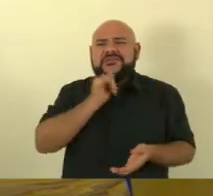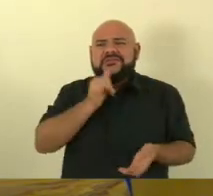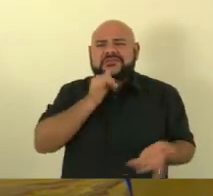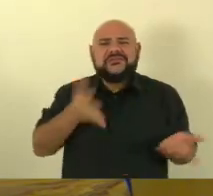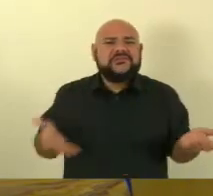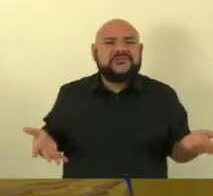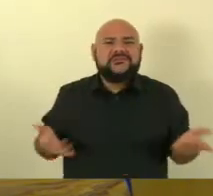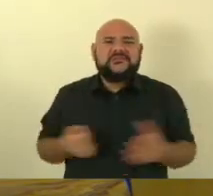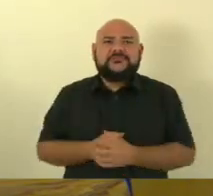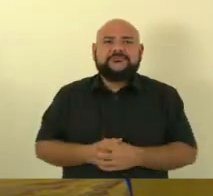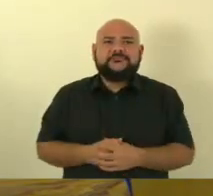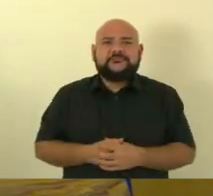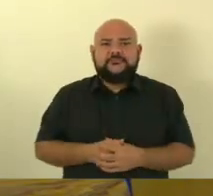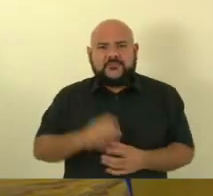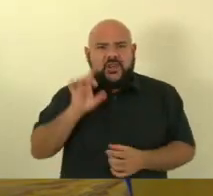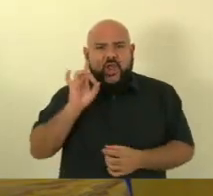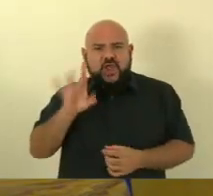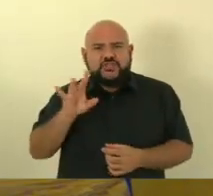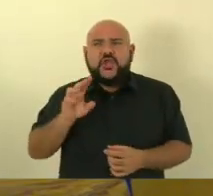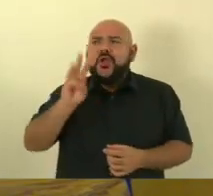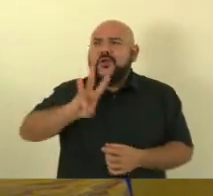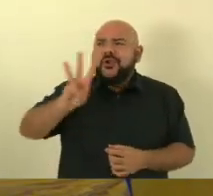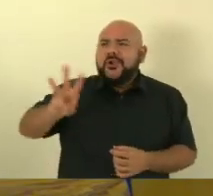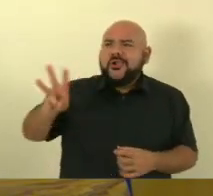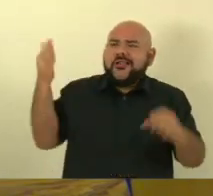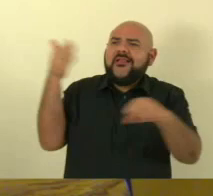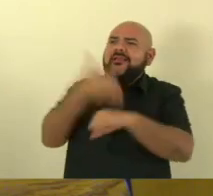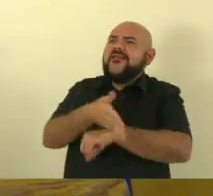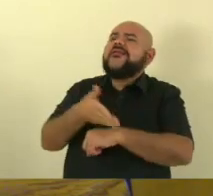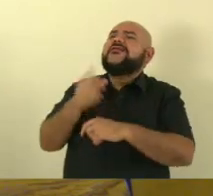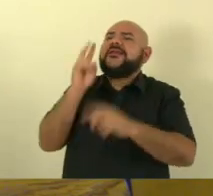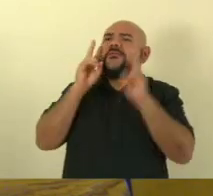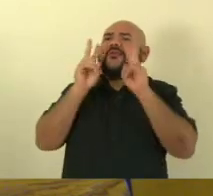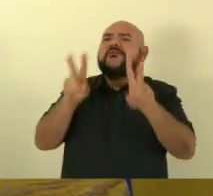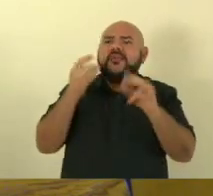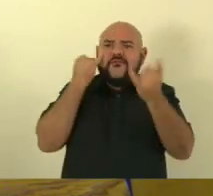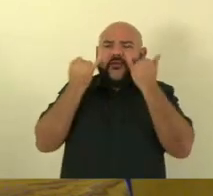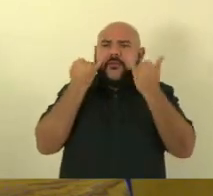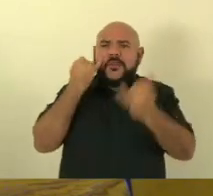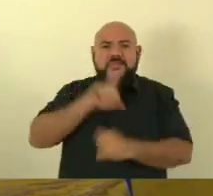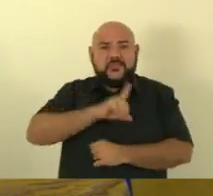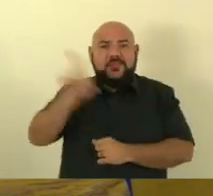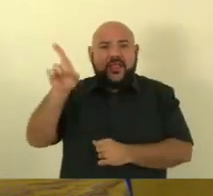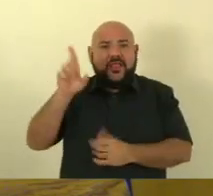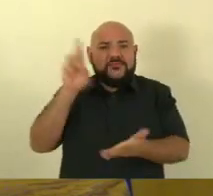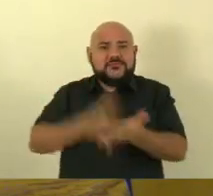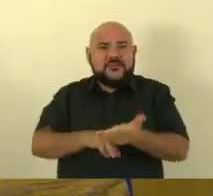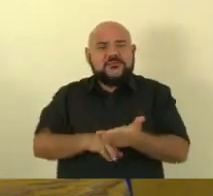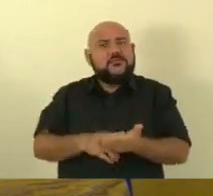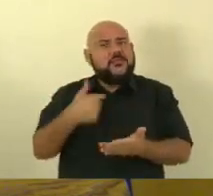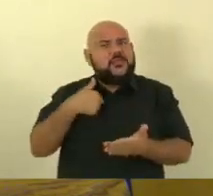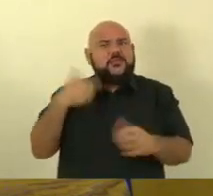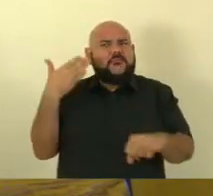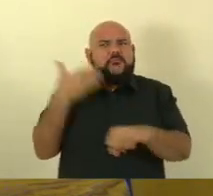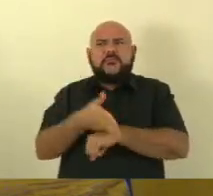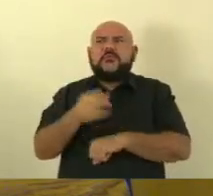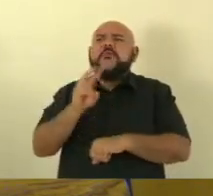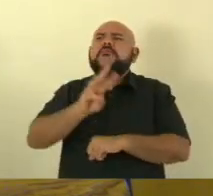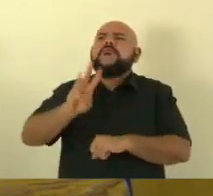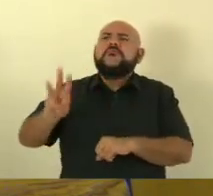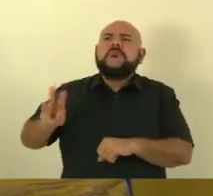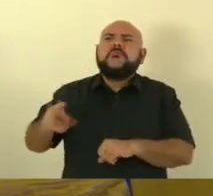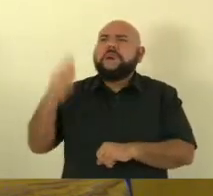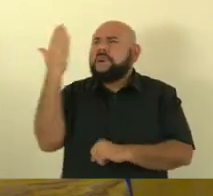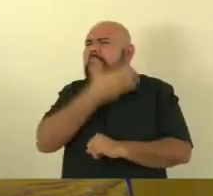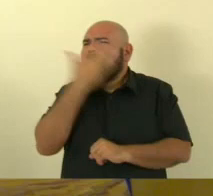não Calegaro é só entrar no portão da transparência que a notícia está lá eu entro e nunca consigo